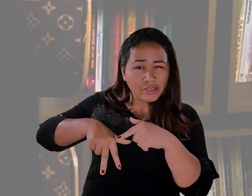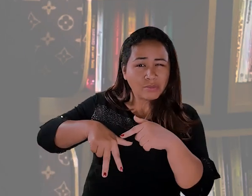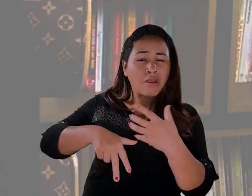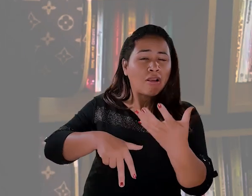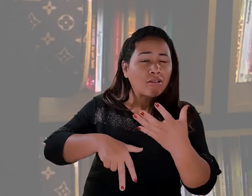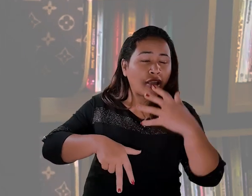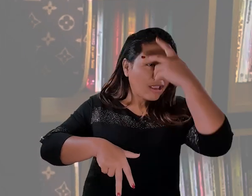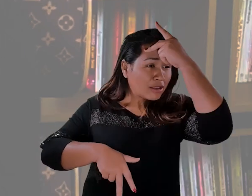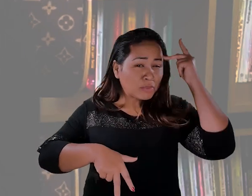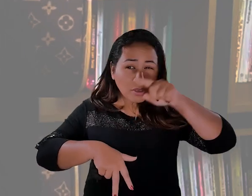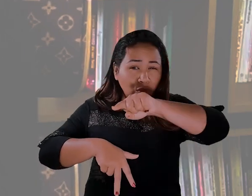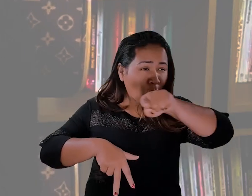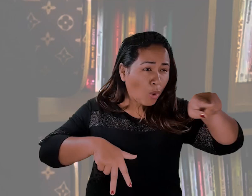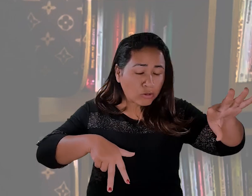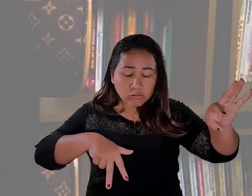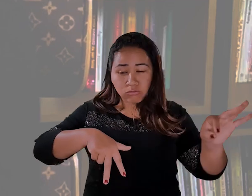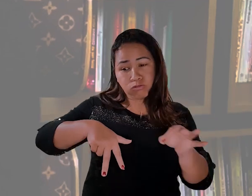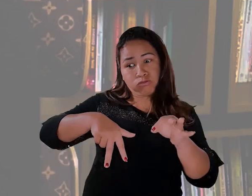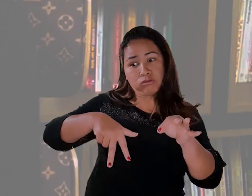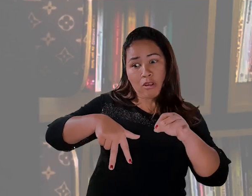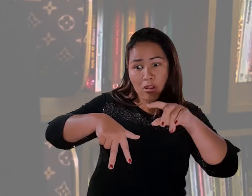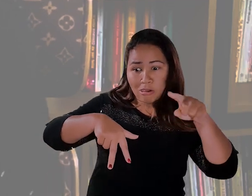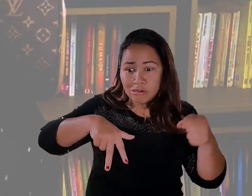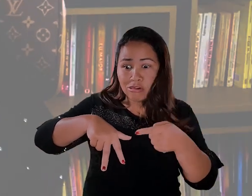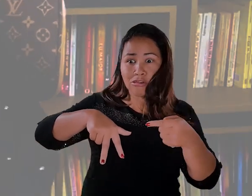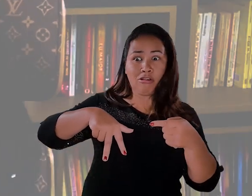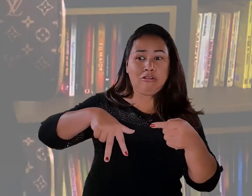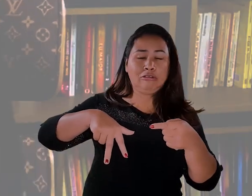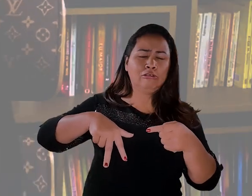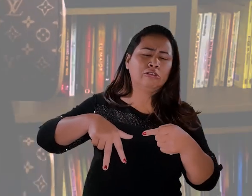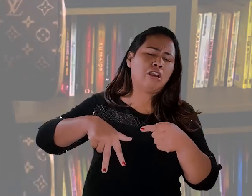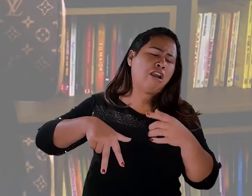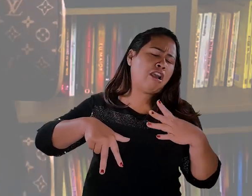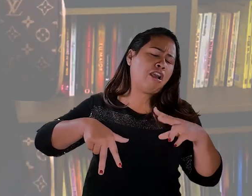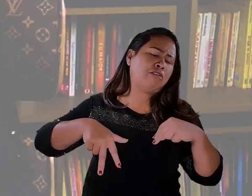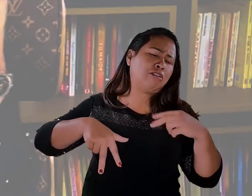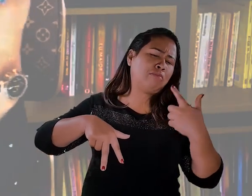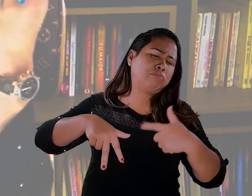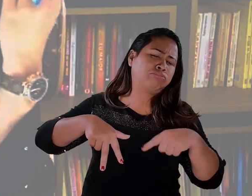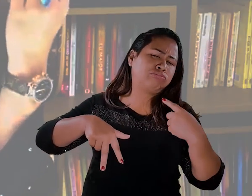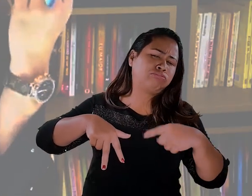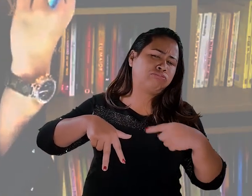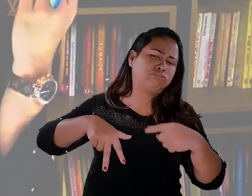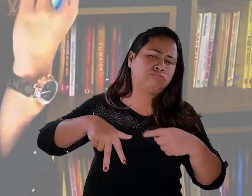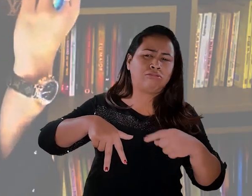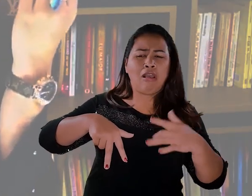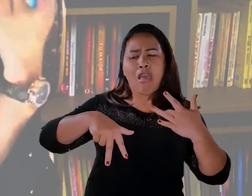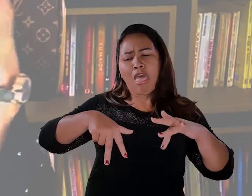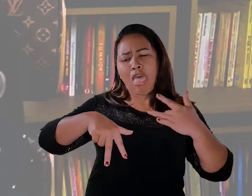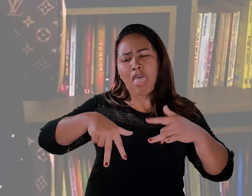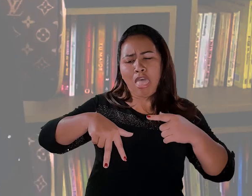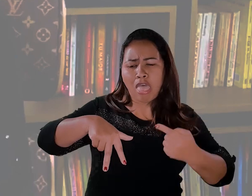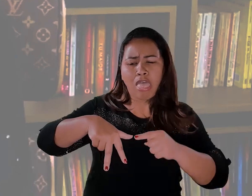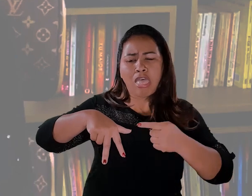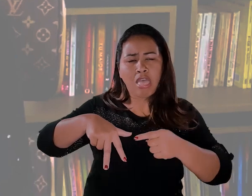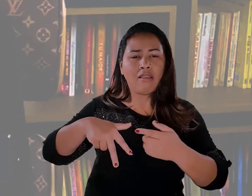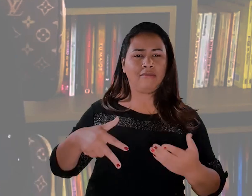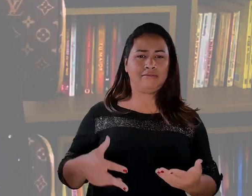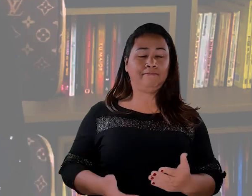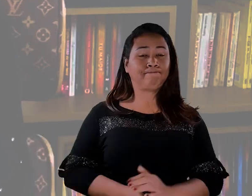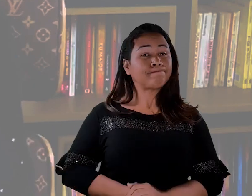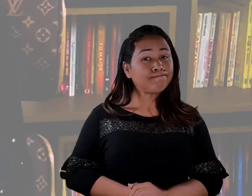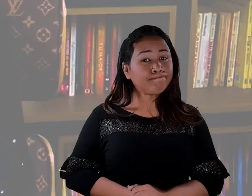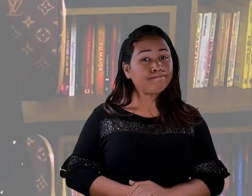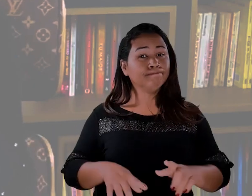Por isso que ela não concorda comigo. Ela não me suporta. Só que ela vai perceber a cada nanosegunda vida dela que é assim.